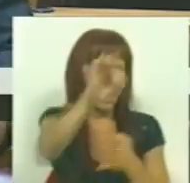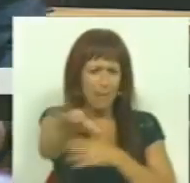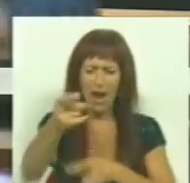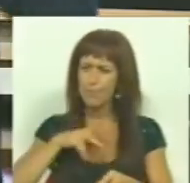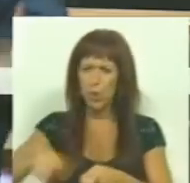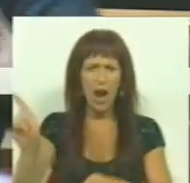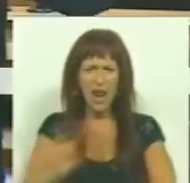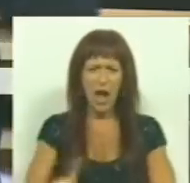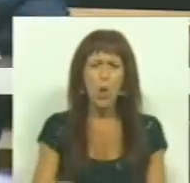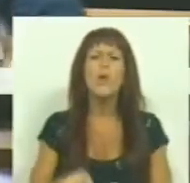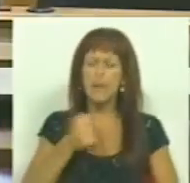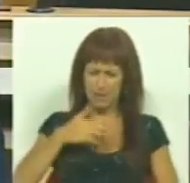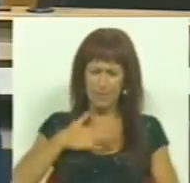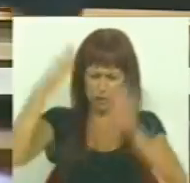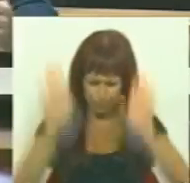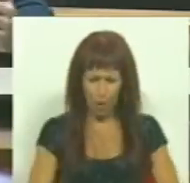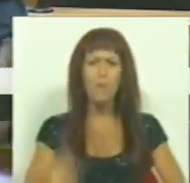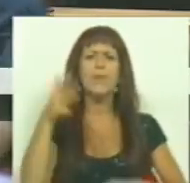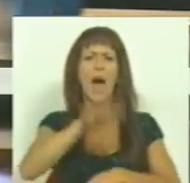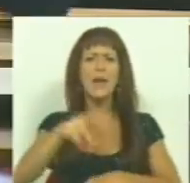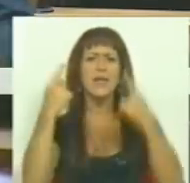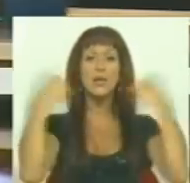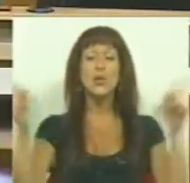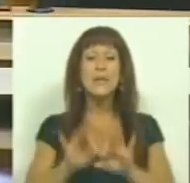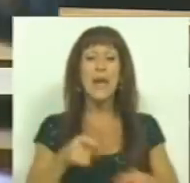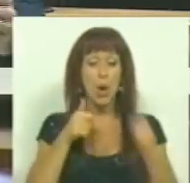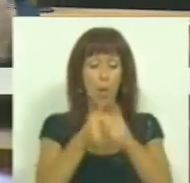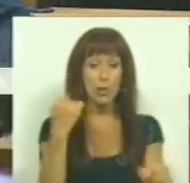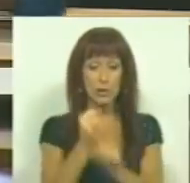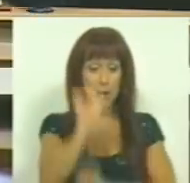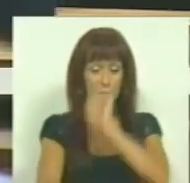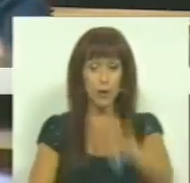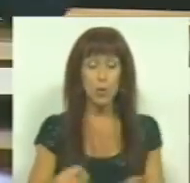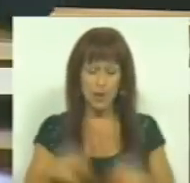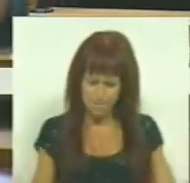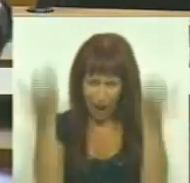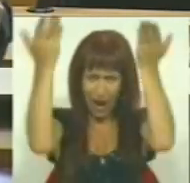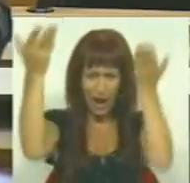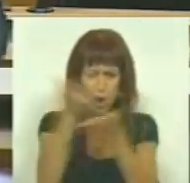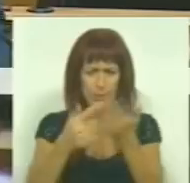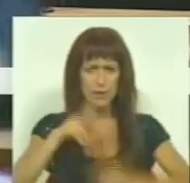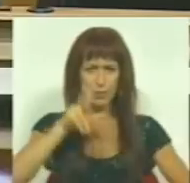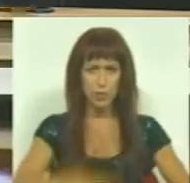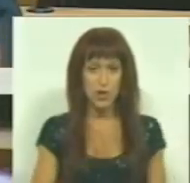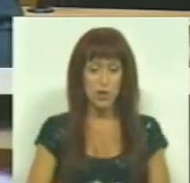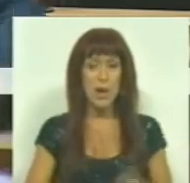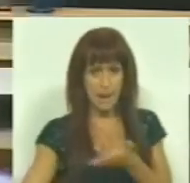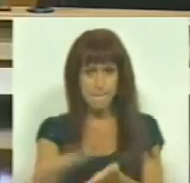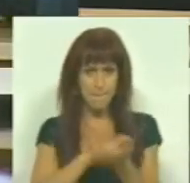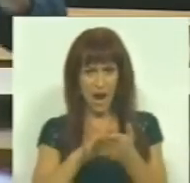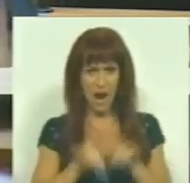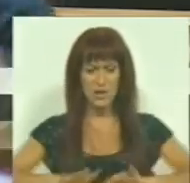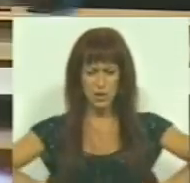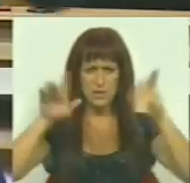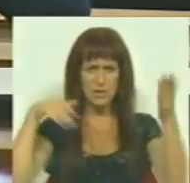e que estas empresas continuem na esfera pública que cumpram o seu papel de alavancas da economia nacional, de pilares de